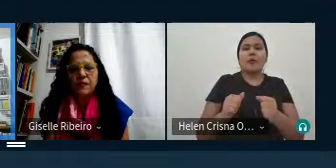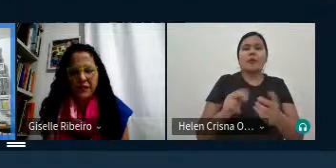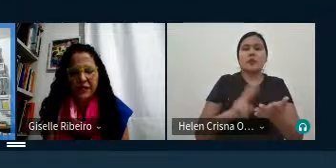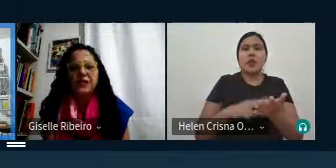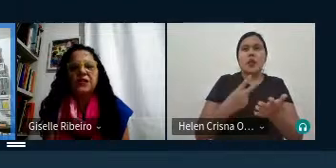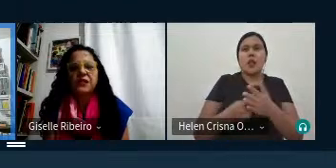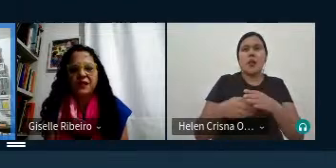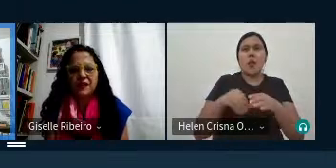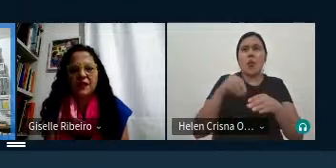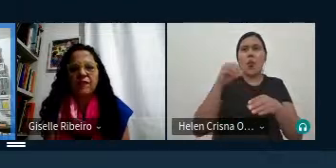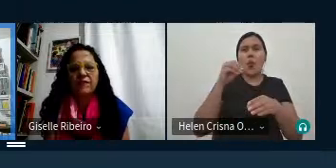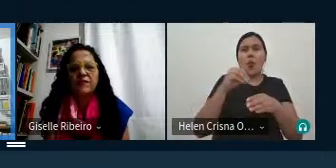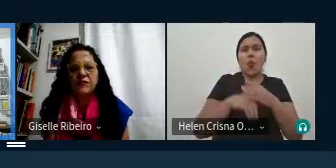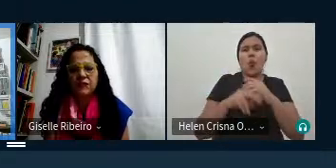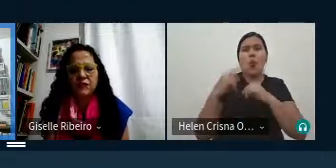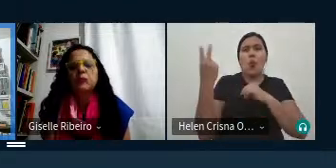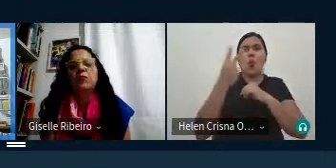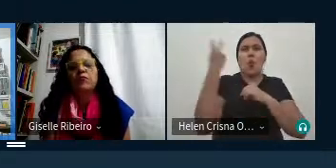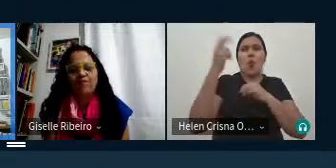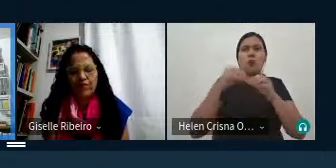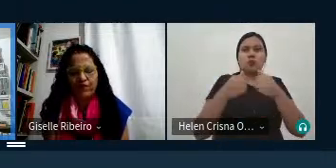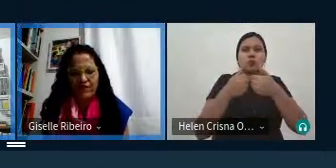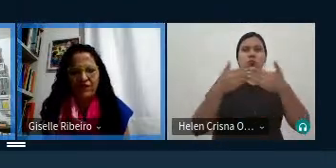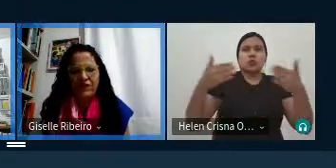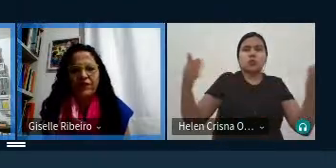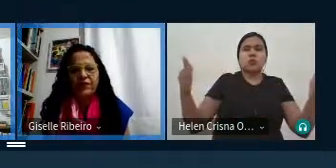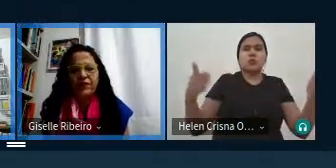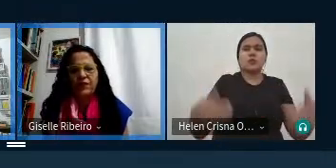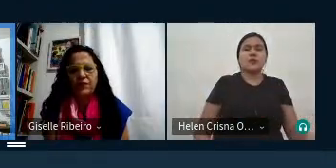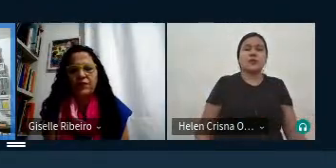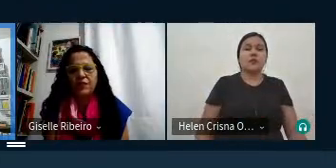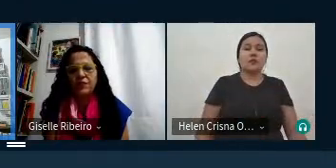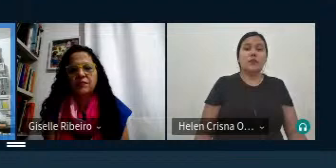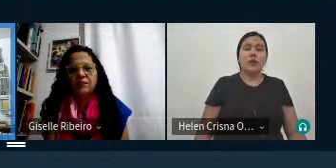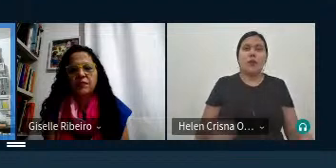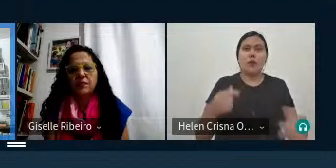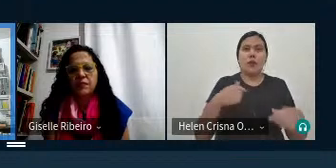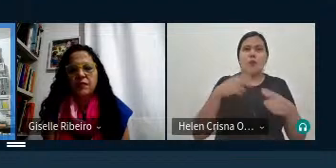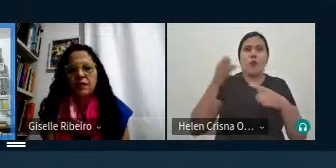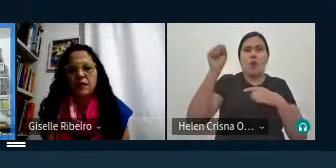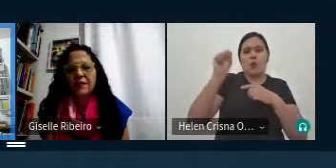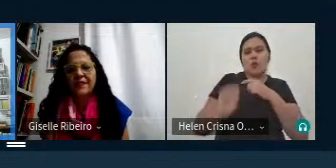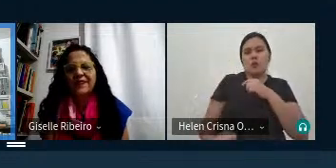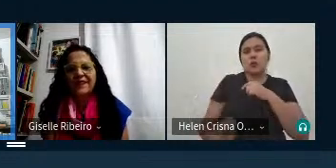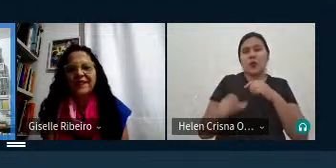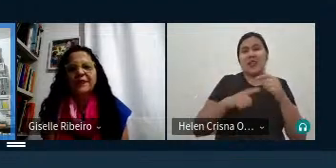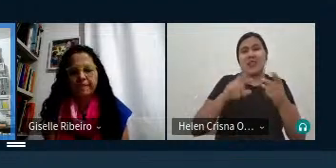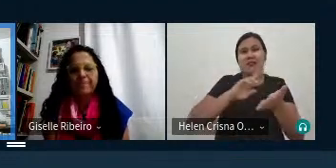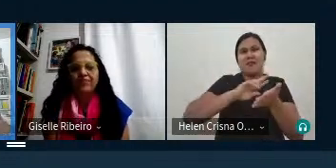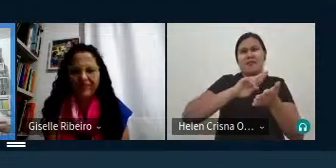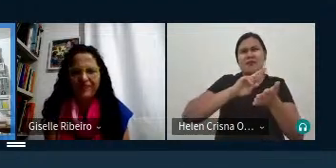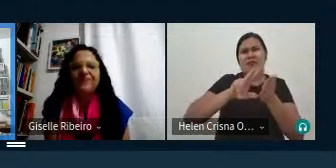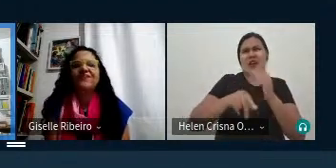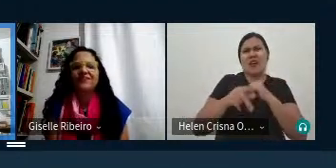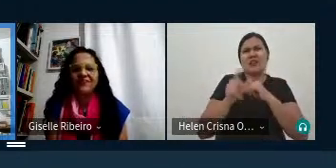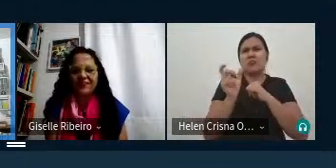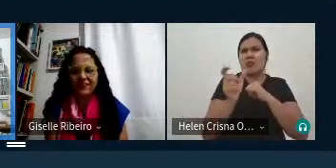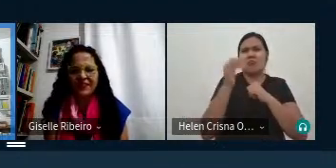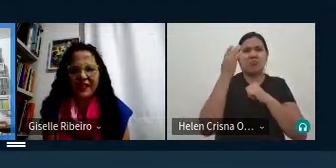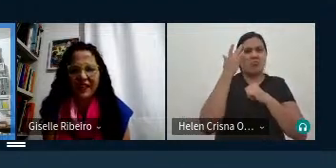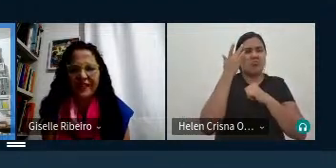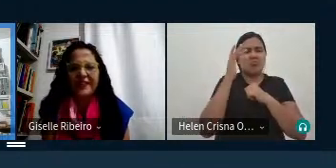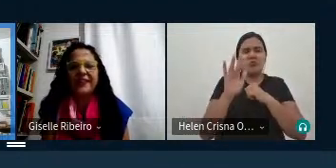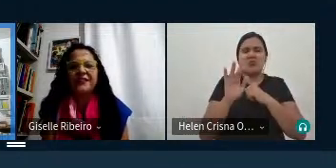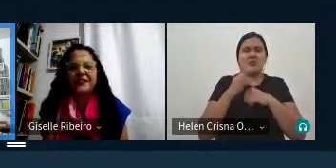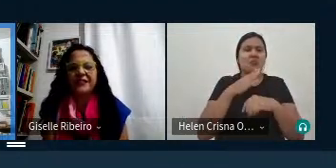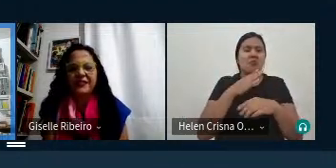interna e tem um valor grande né eu por exemplo quando eu vou ao sul tem várias palavras que eu não entendo assim eu não sei qual é